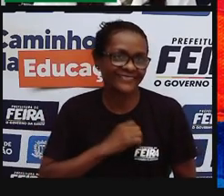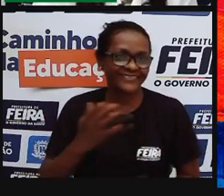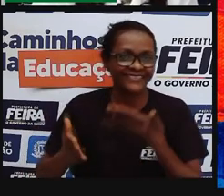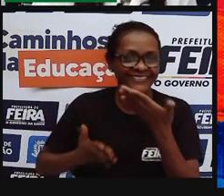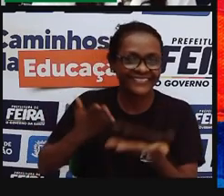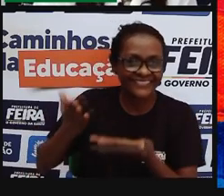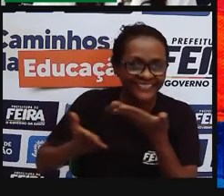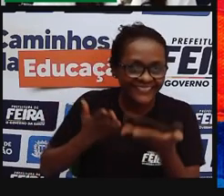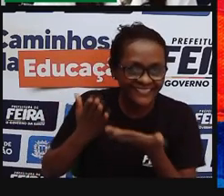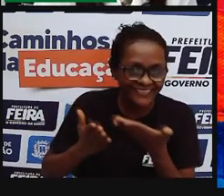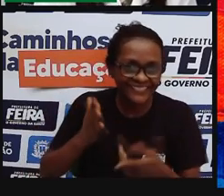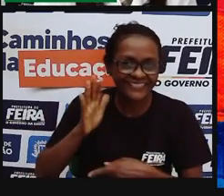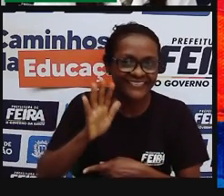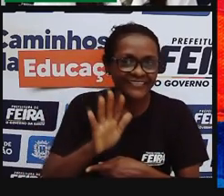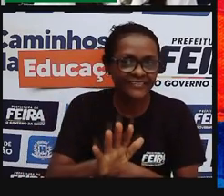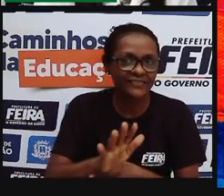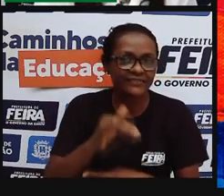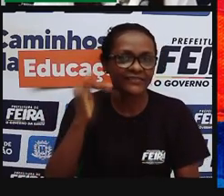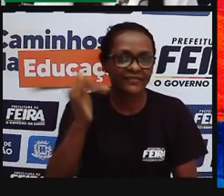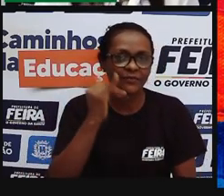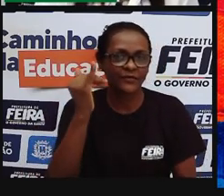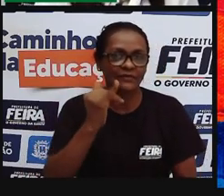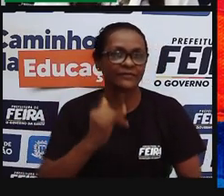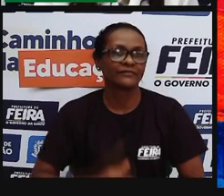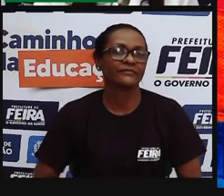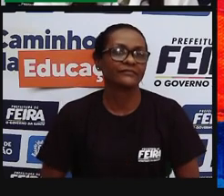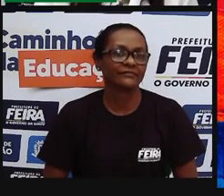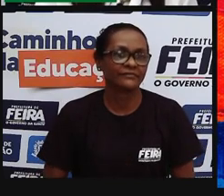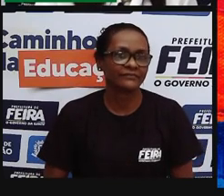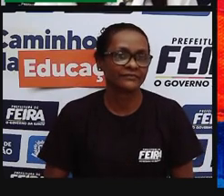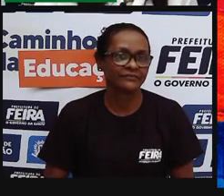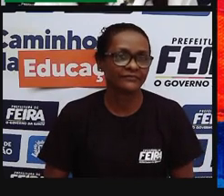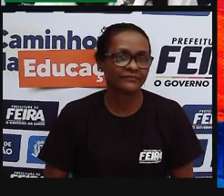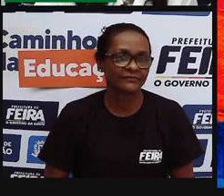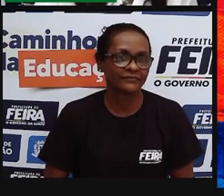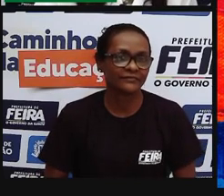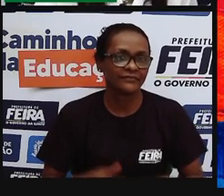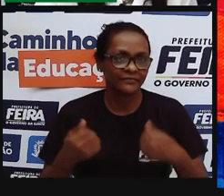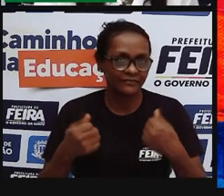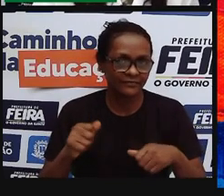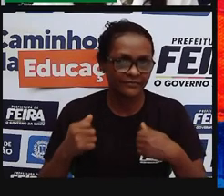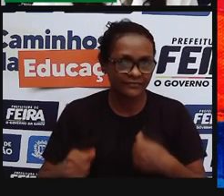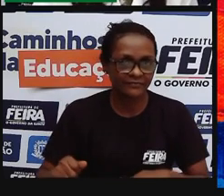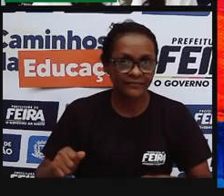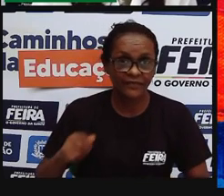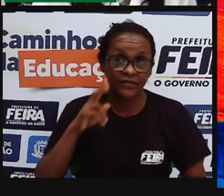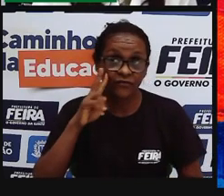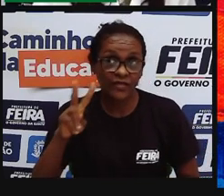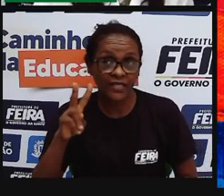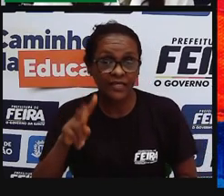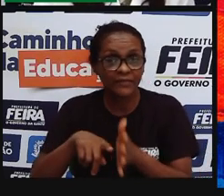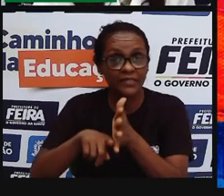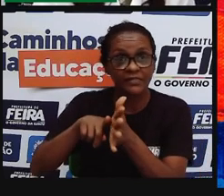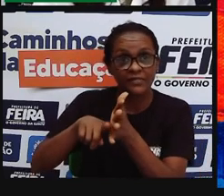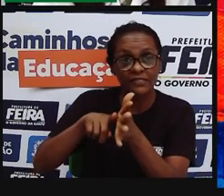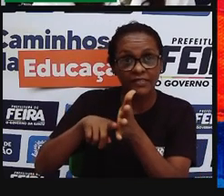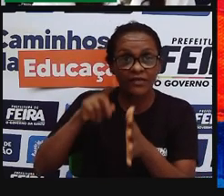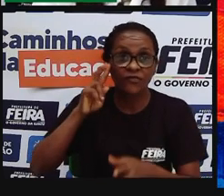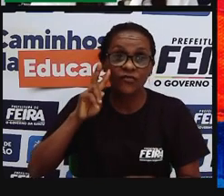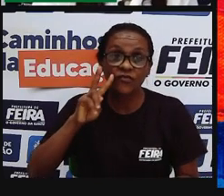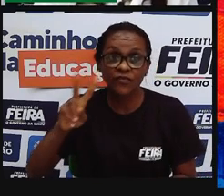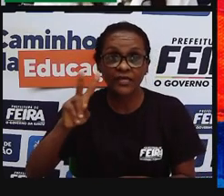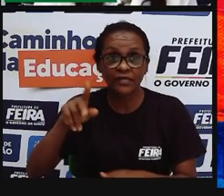conservação, que também estão ali, às vezes, cura para as doenças que nós vivemos, nós temos, né, na